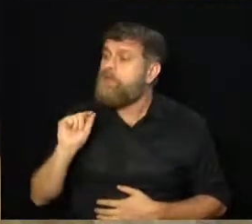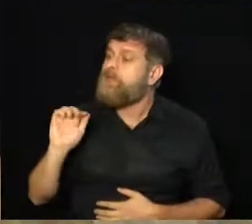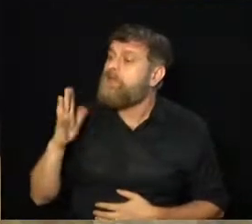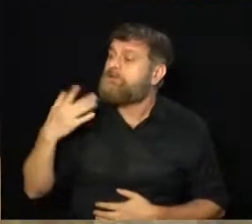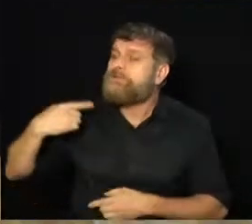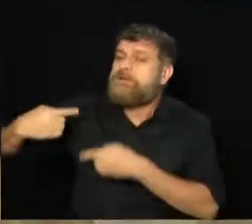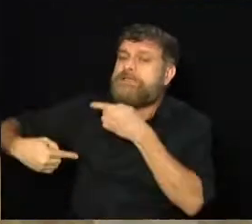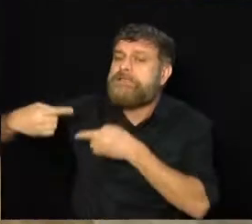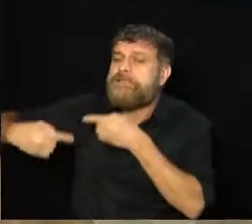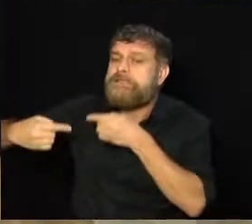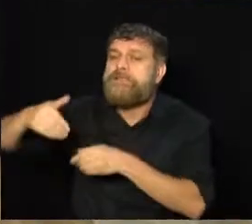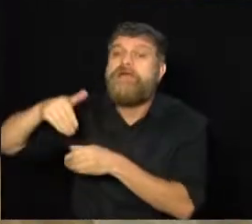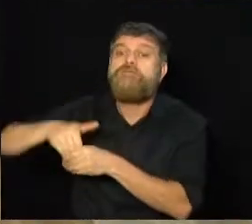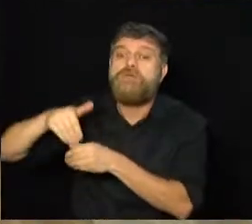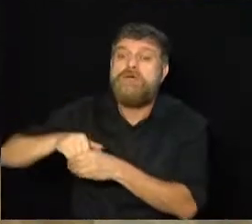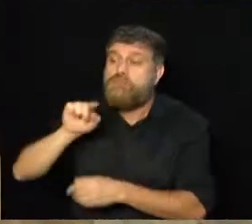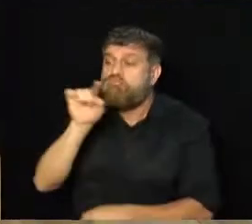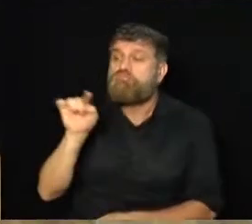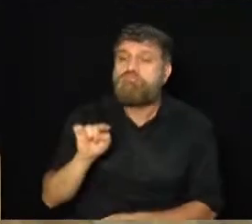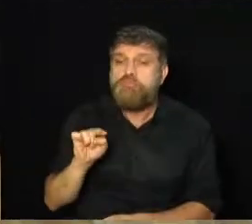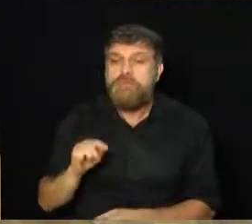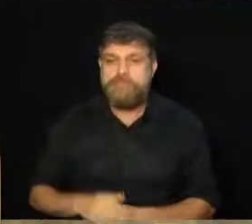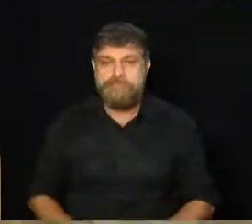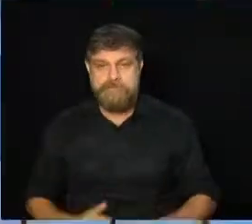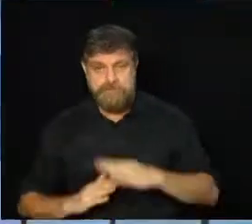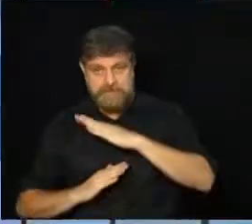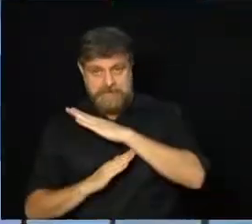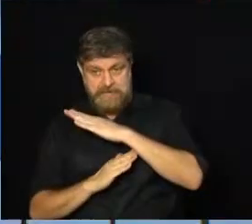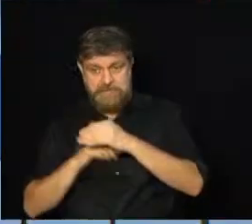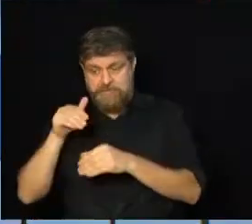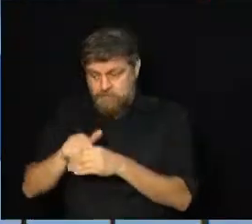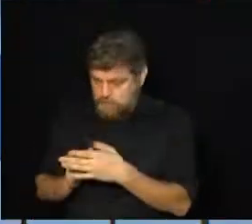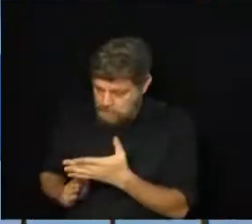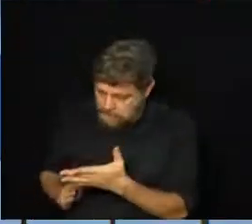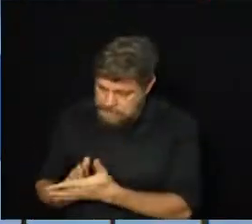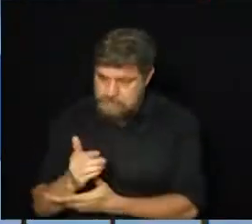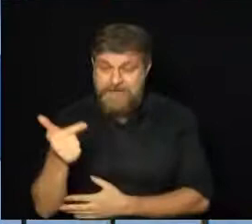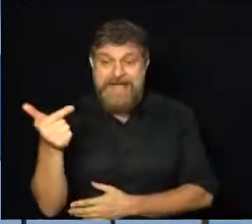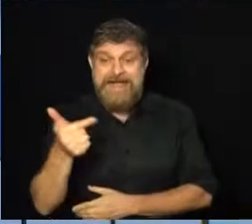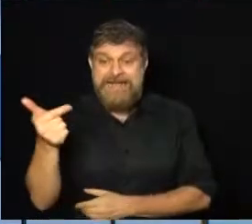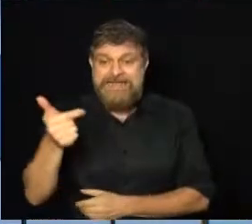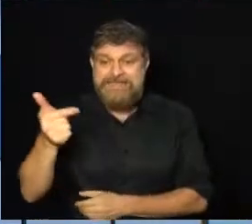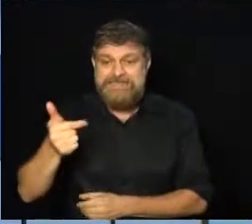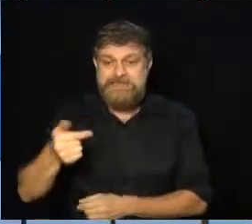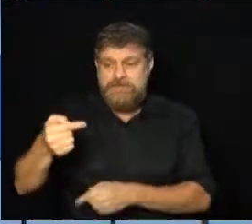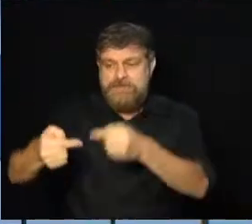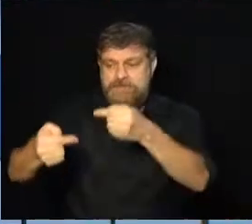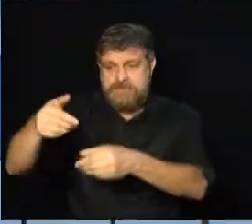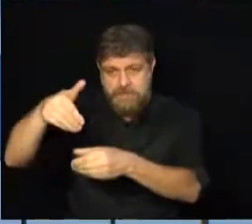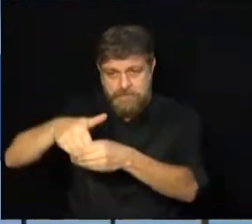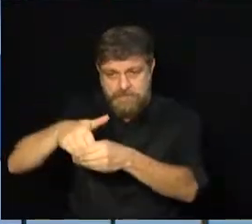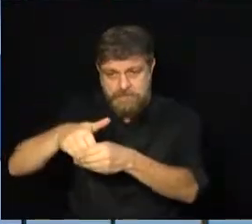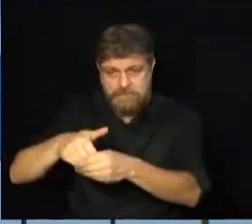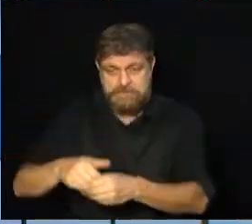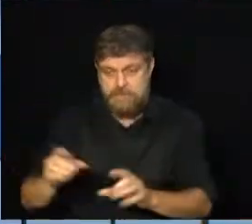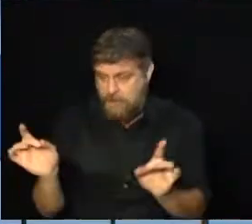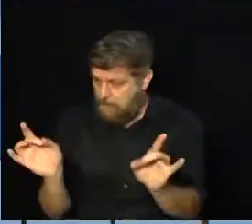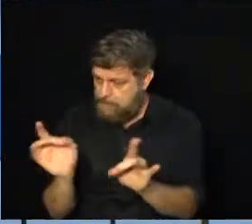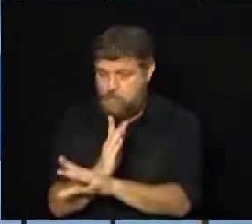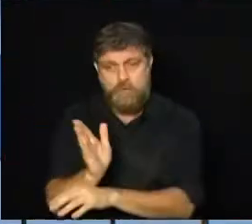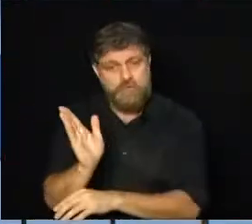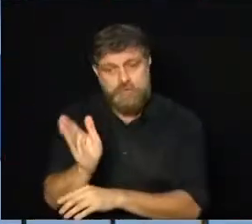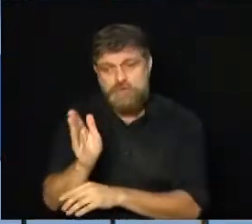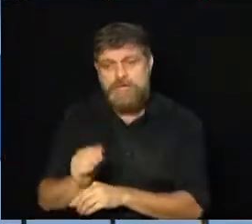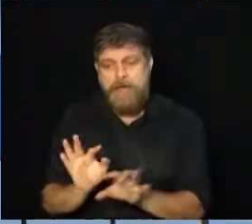discutido e votado. Gabriel, a Câmara aprovou em segunda discussão, ou seja, a votação definitiva